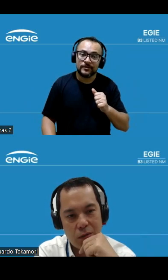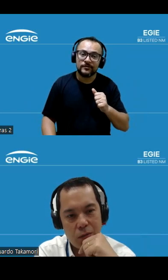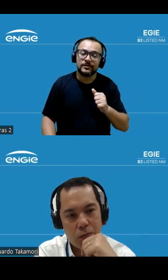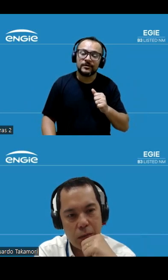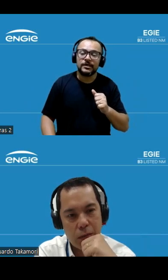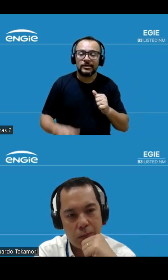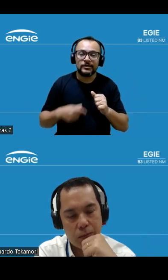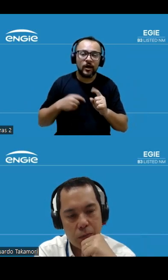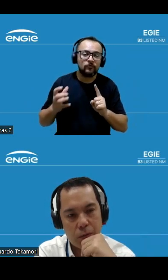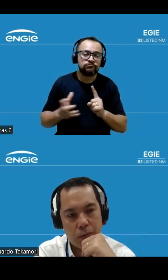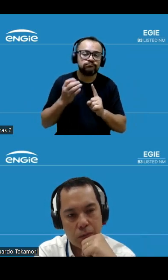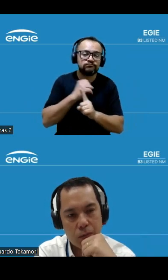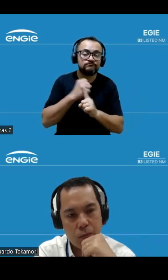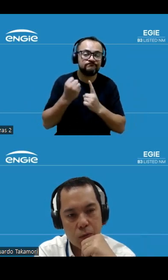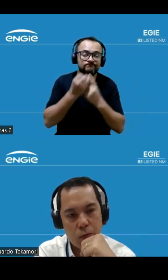então